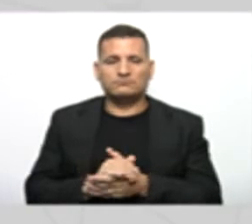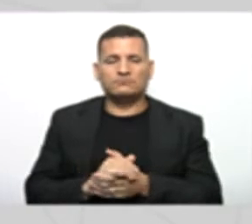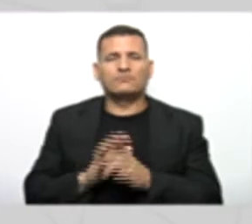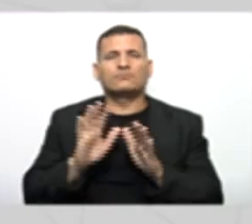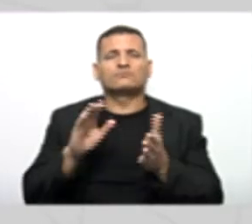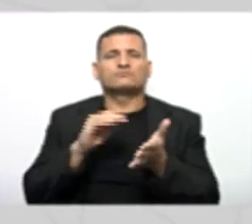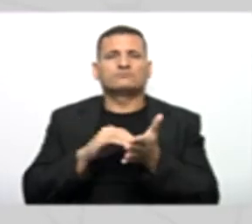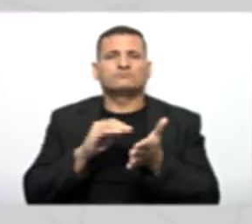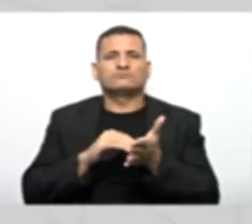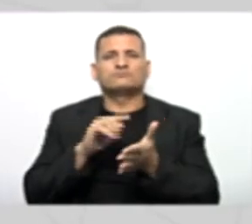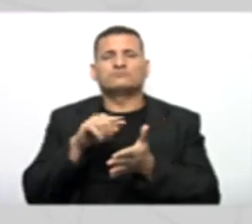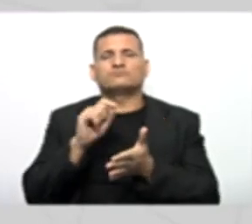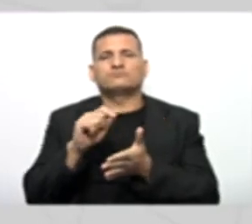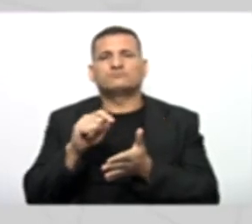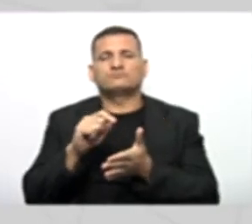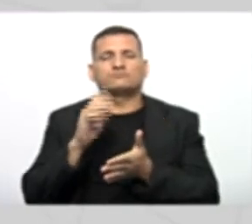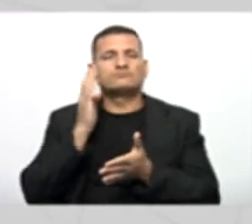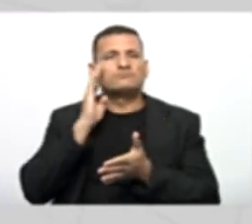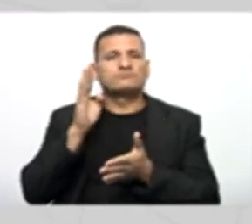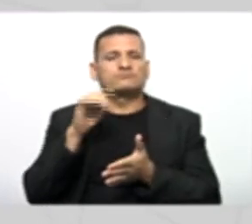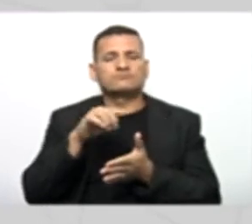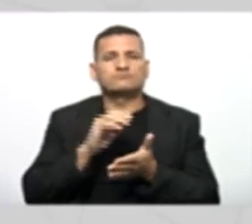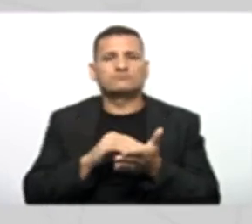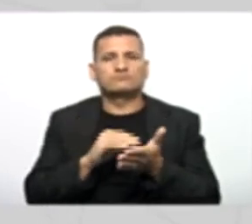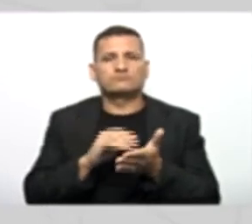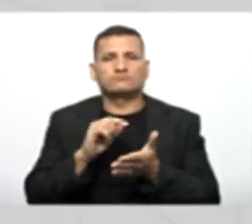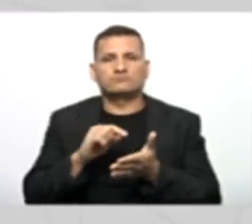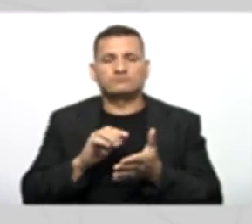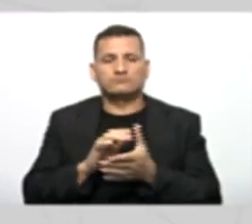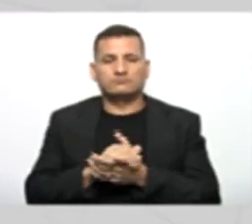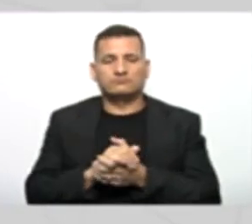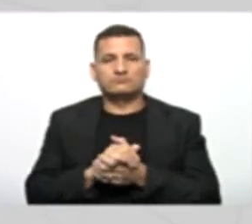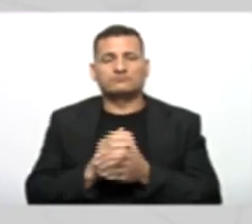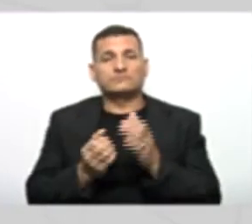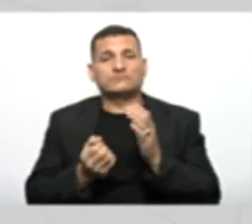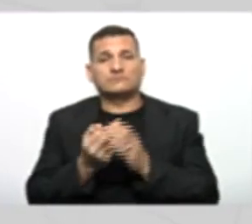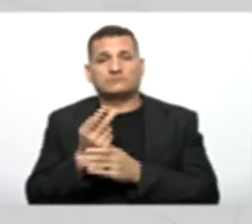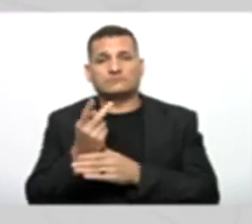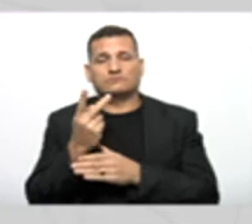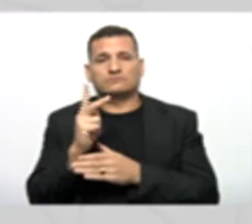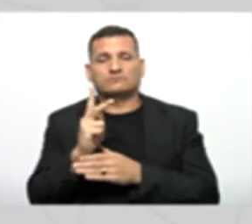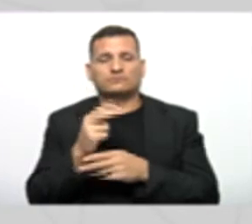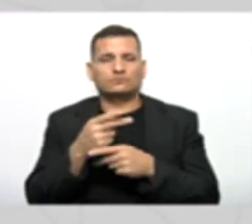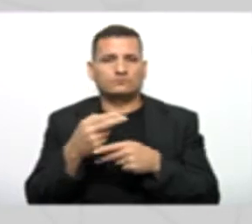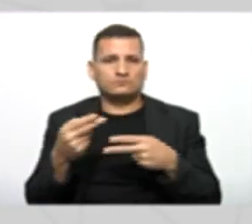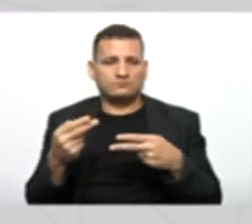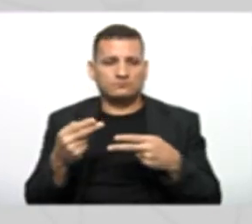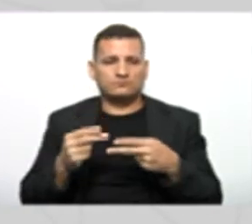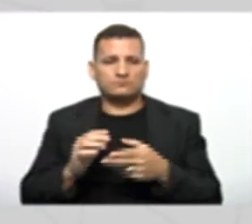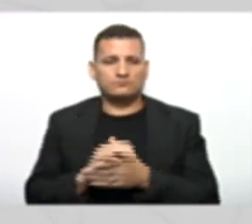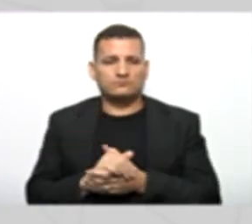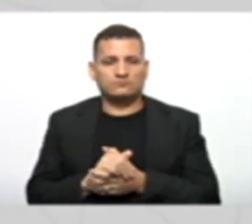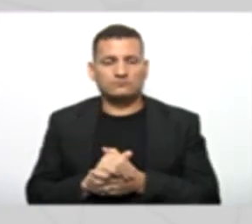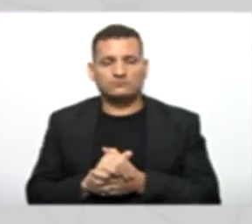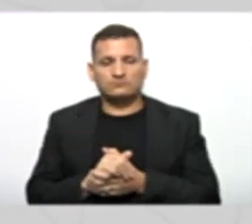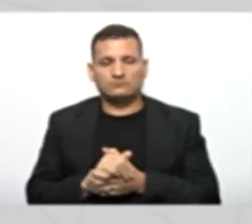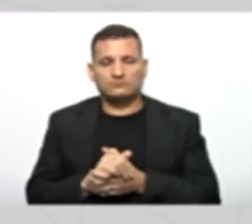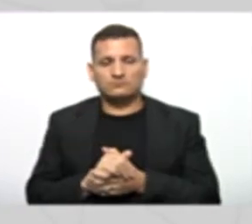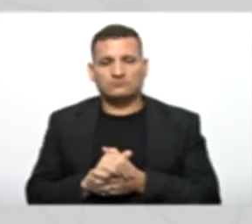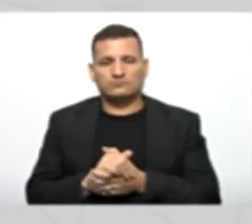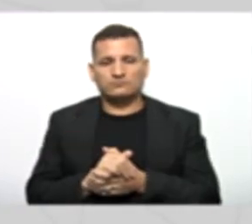está faltando O principal Qual que é o principal? Você criar o seu objeto Nesse caso Que é o objeto